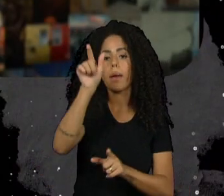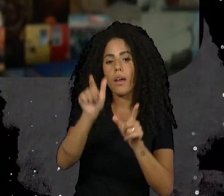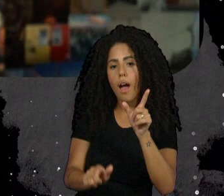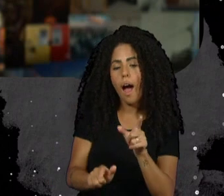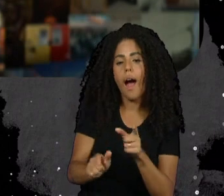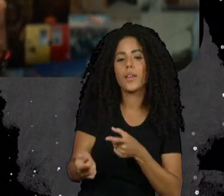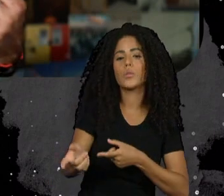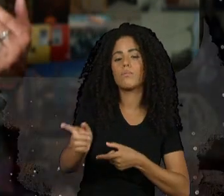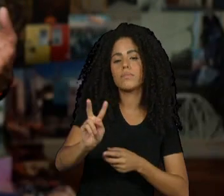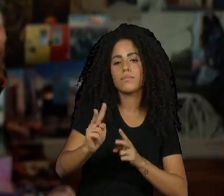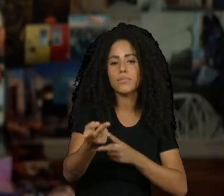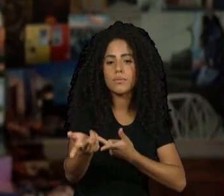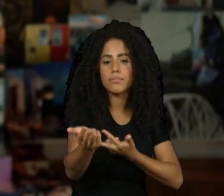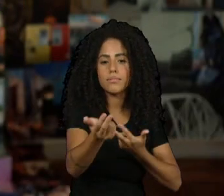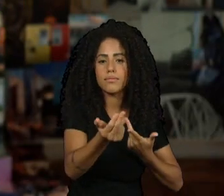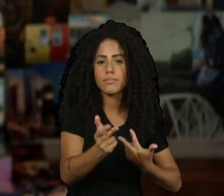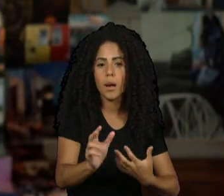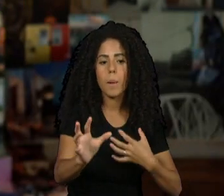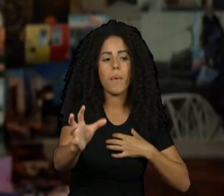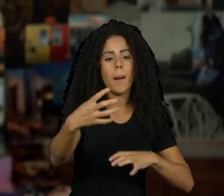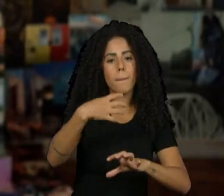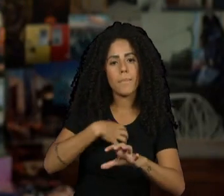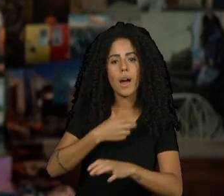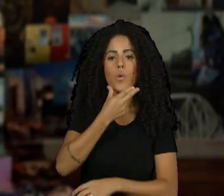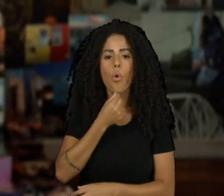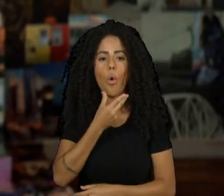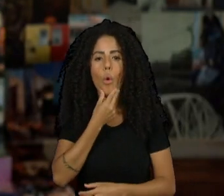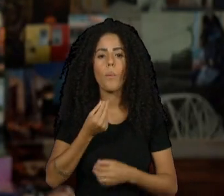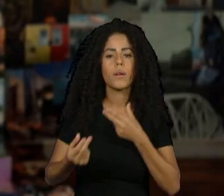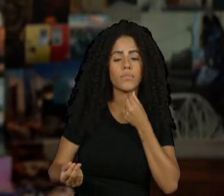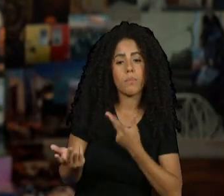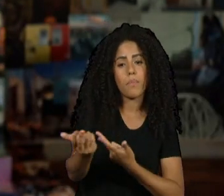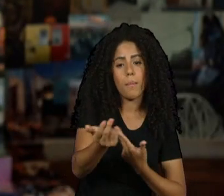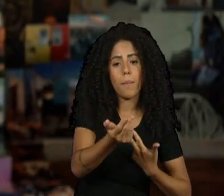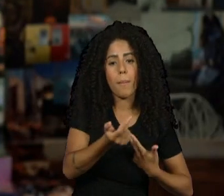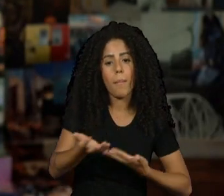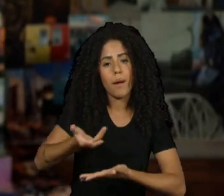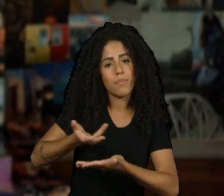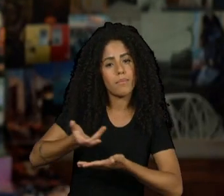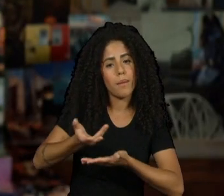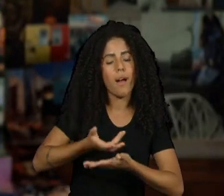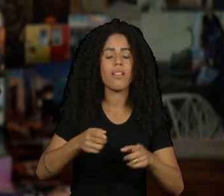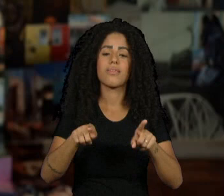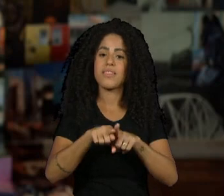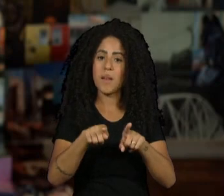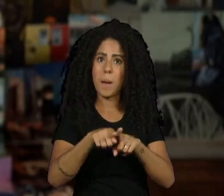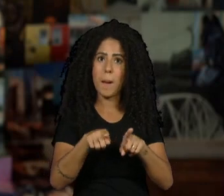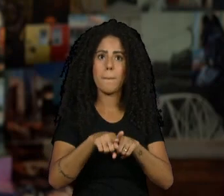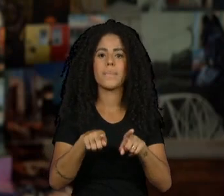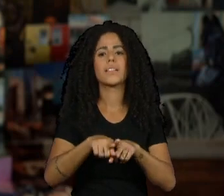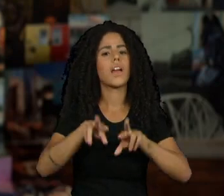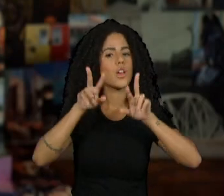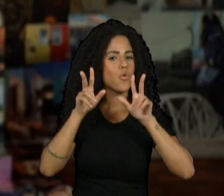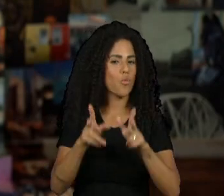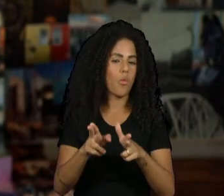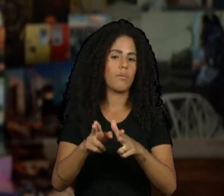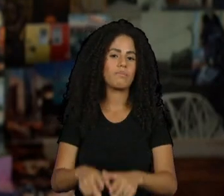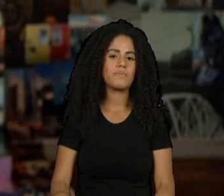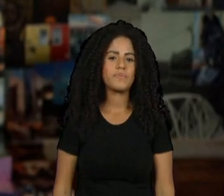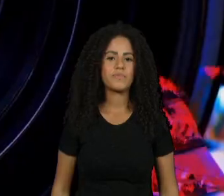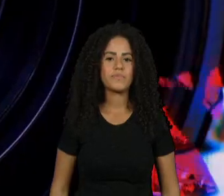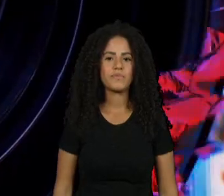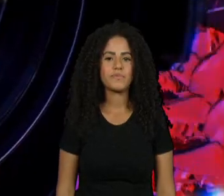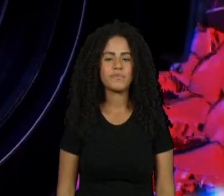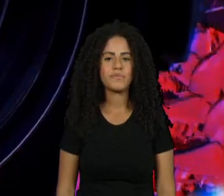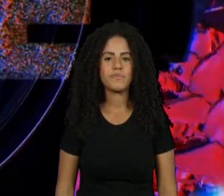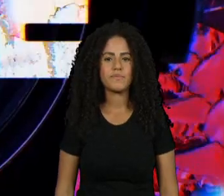têm tanto os seus afetos como a atração sexual por outros homens, ou seja, pelo mesmo gênero masculino.